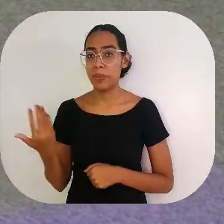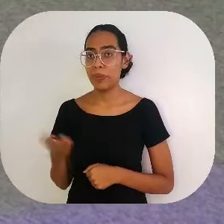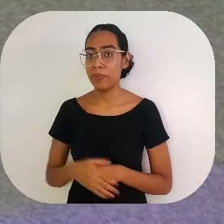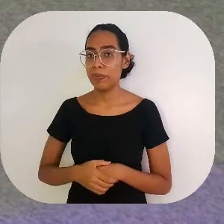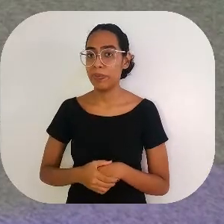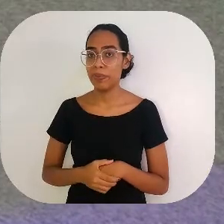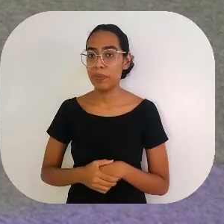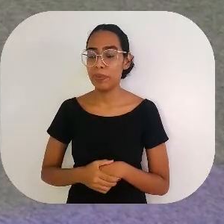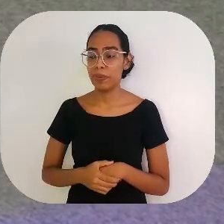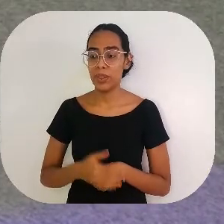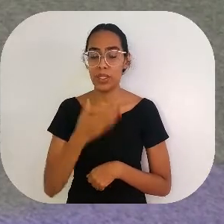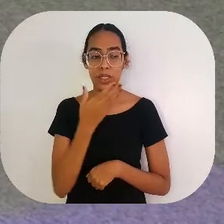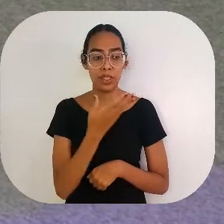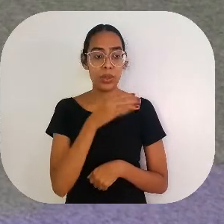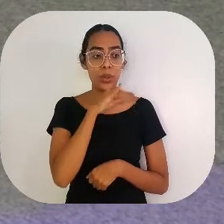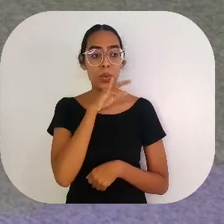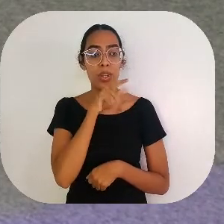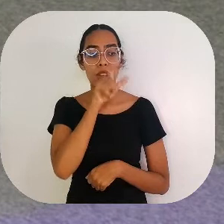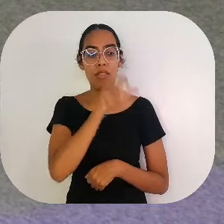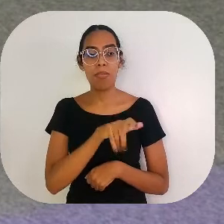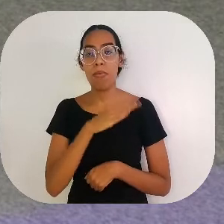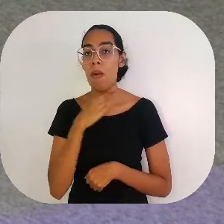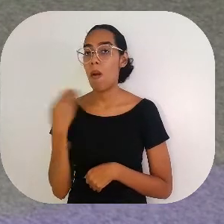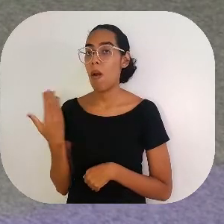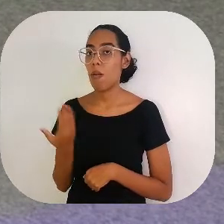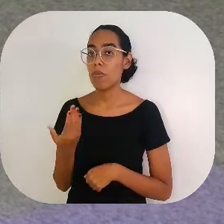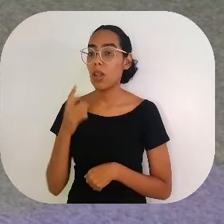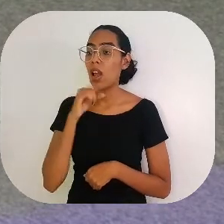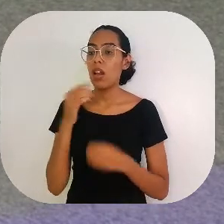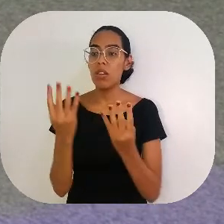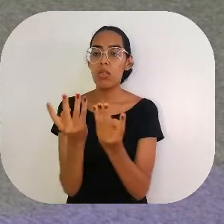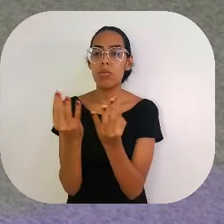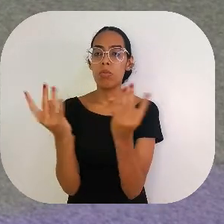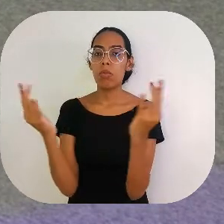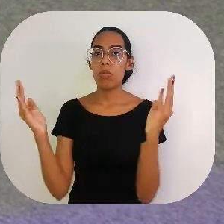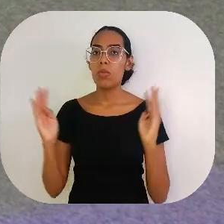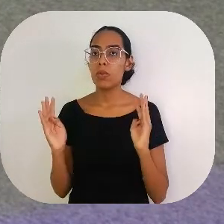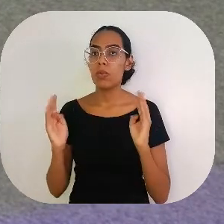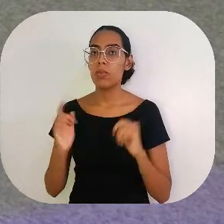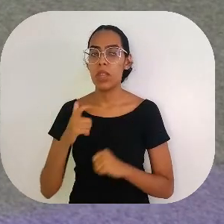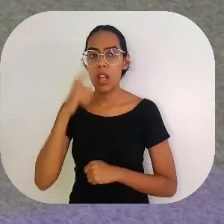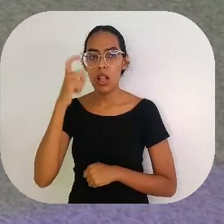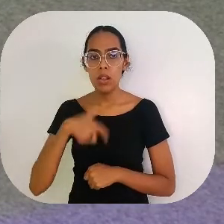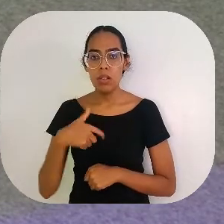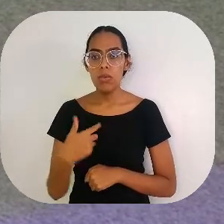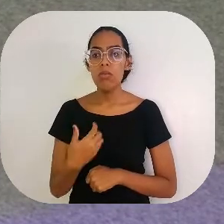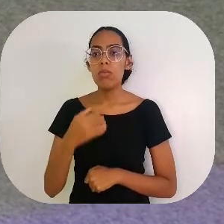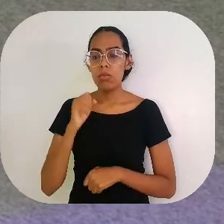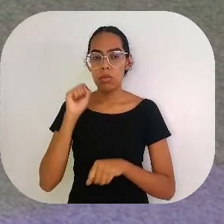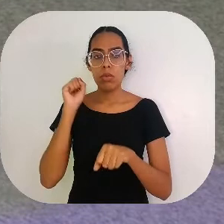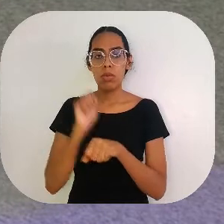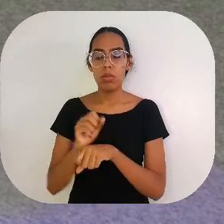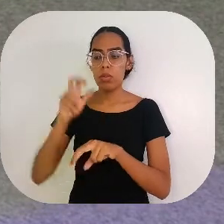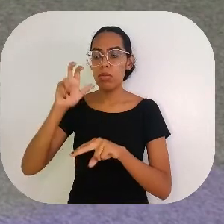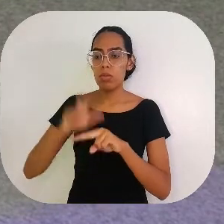O senhor Joaquim olhou e disse, Vixe! Morreu. O bicho é tão ruim que morreu. E não tem ninguém aqui